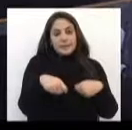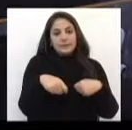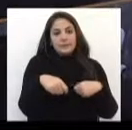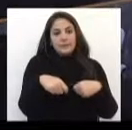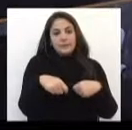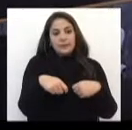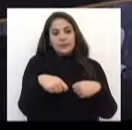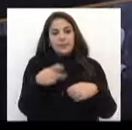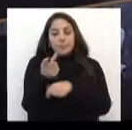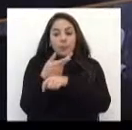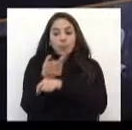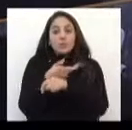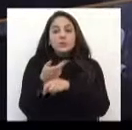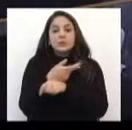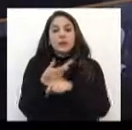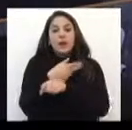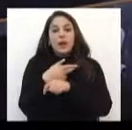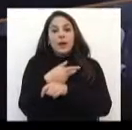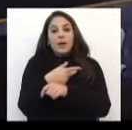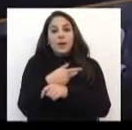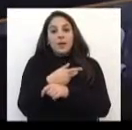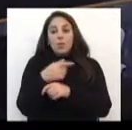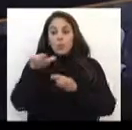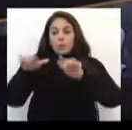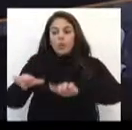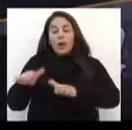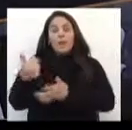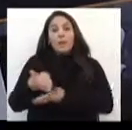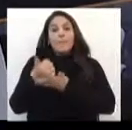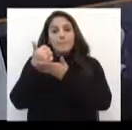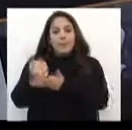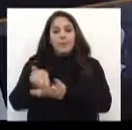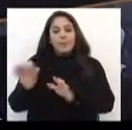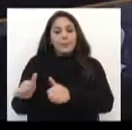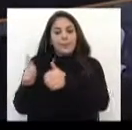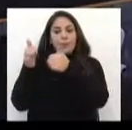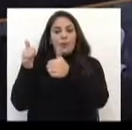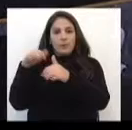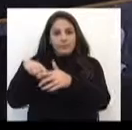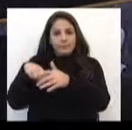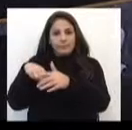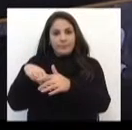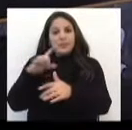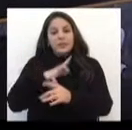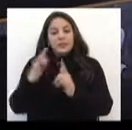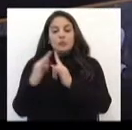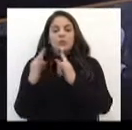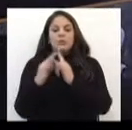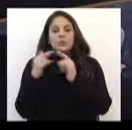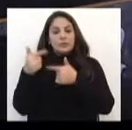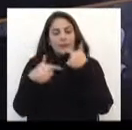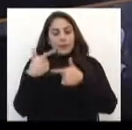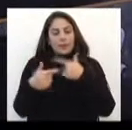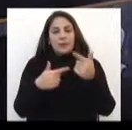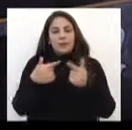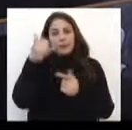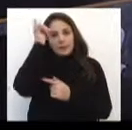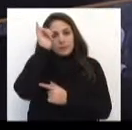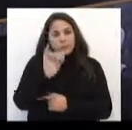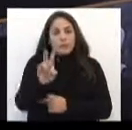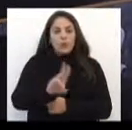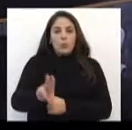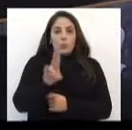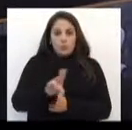uma busca para uma rede de apoio com instituições que atuam na prevenção,